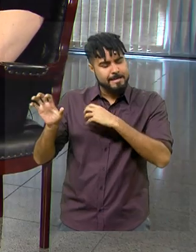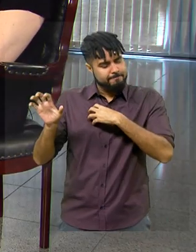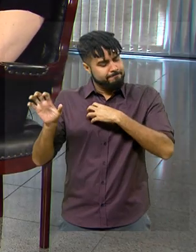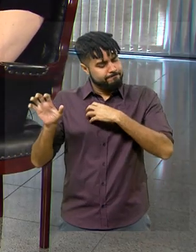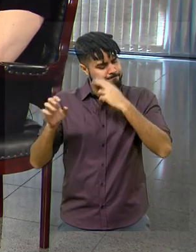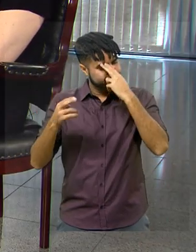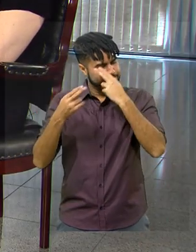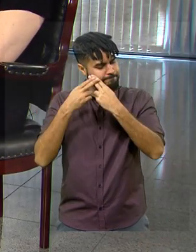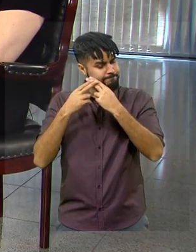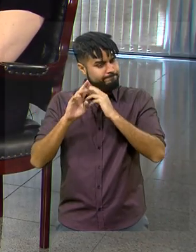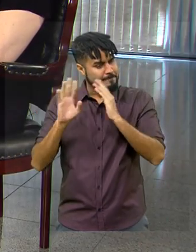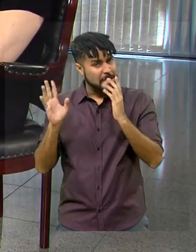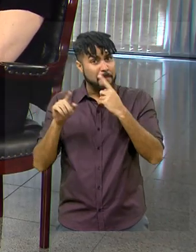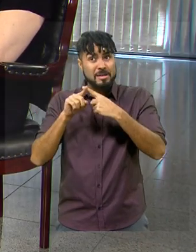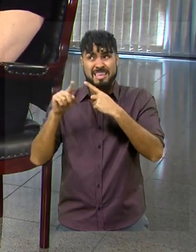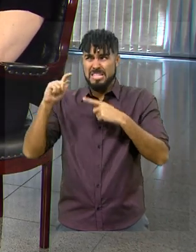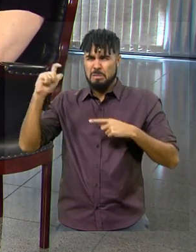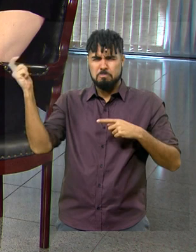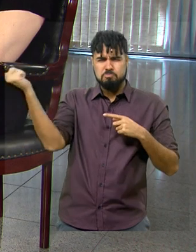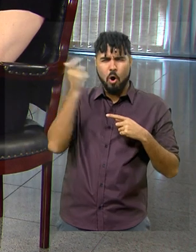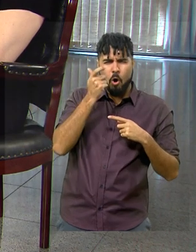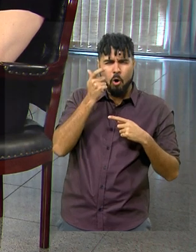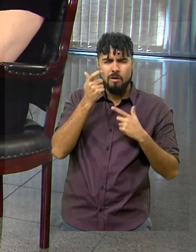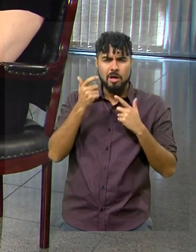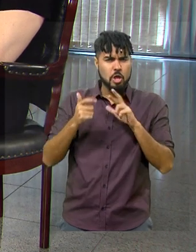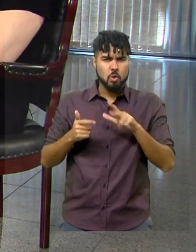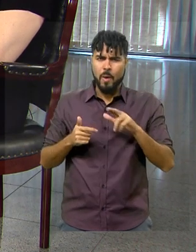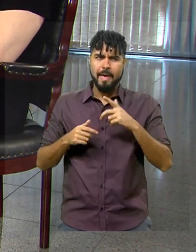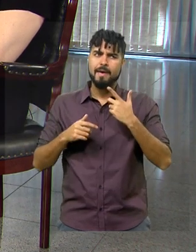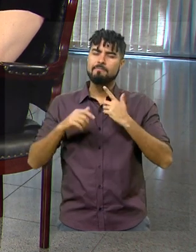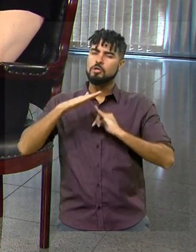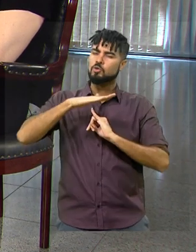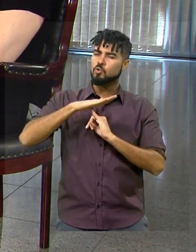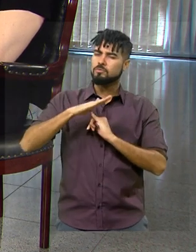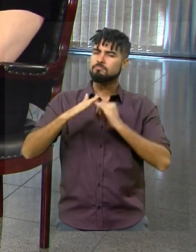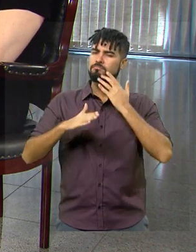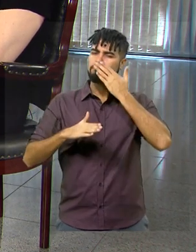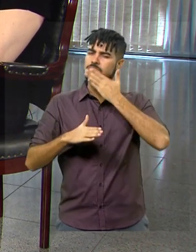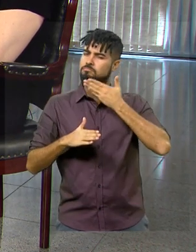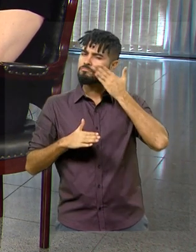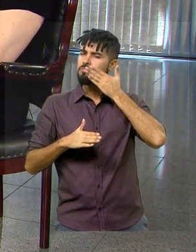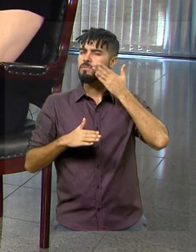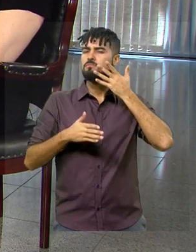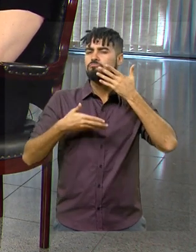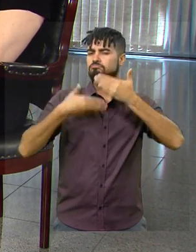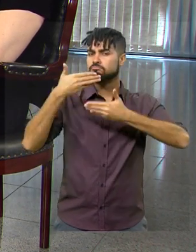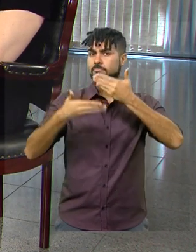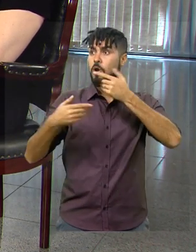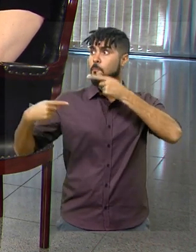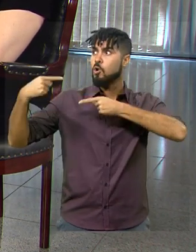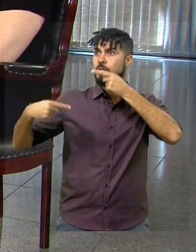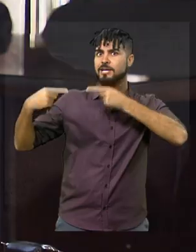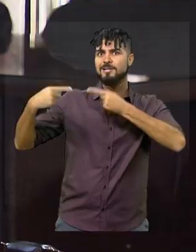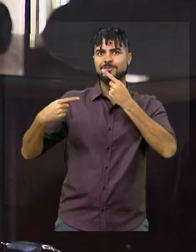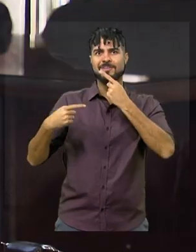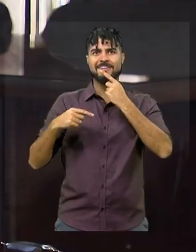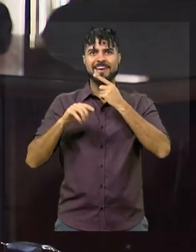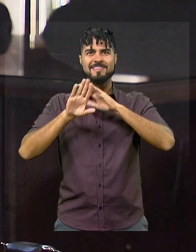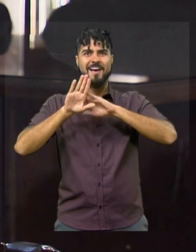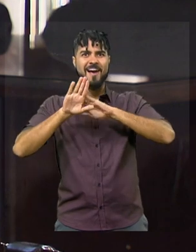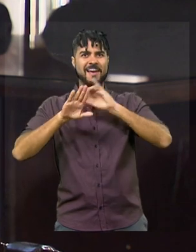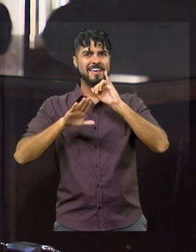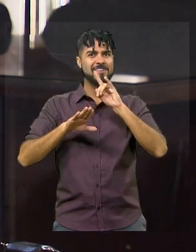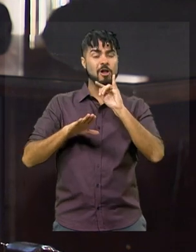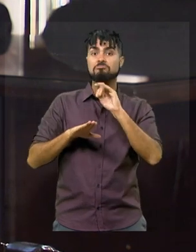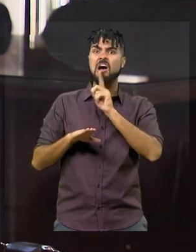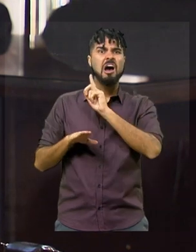a resposta, que não foi uma resposta institucional, ele poderia muito bem ir para o embate político e ideológico comigo, ele optou por ir